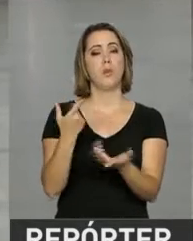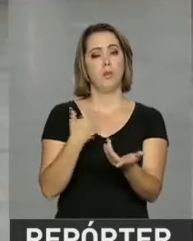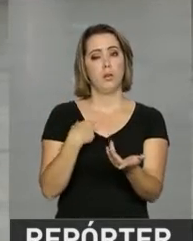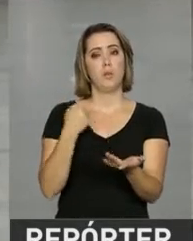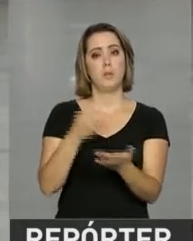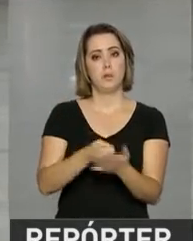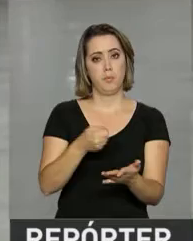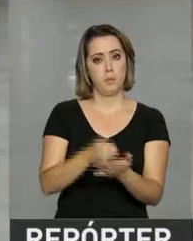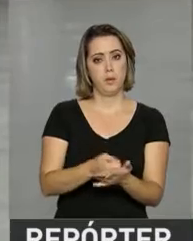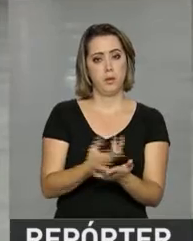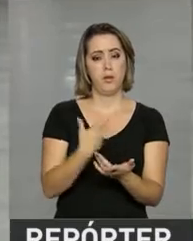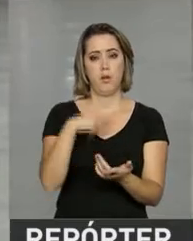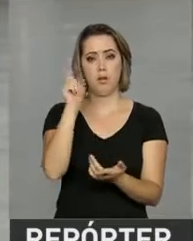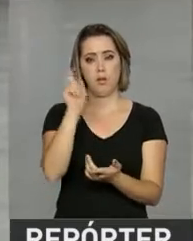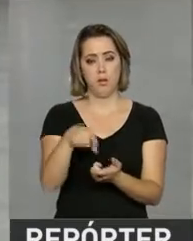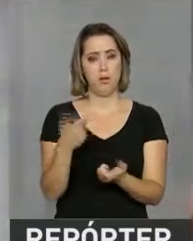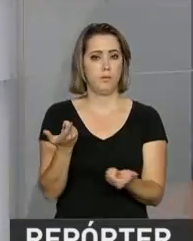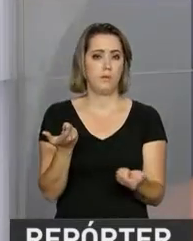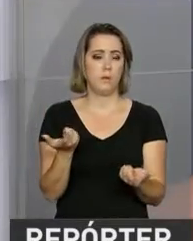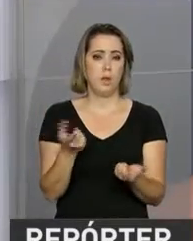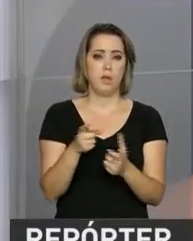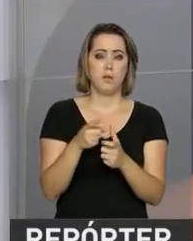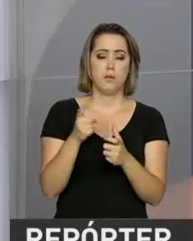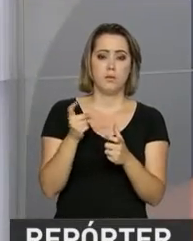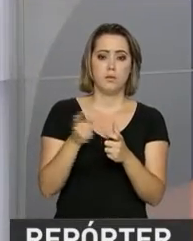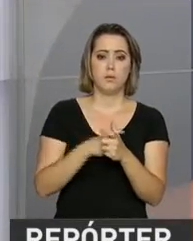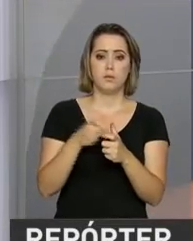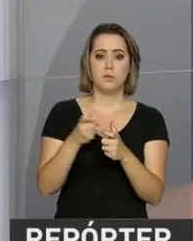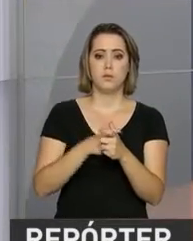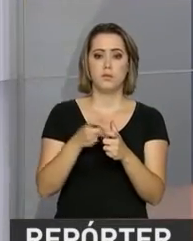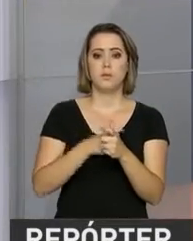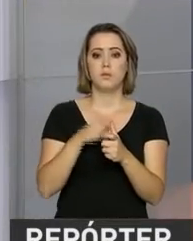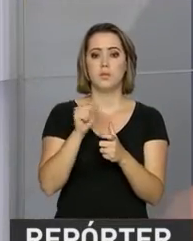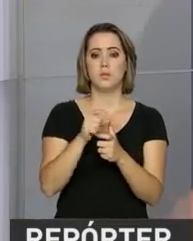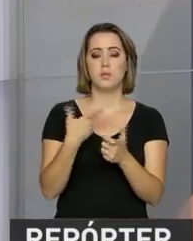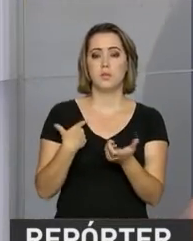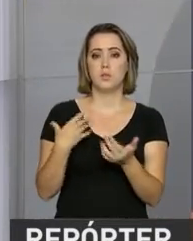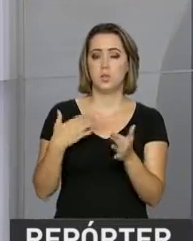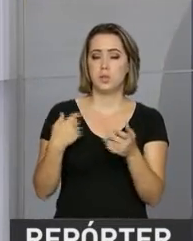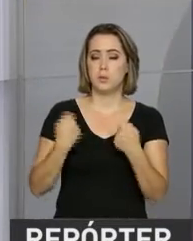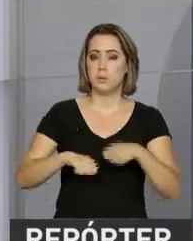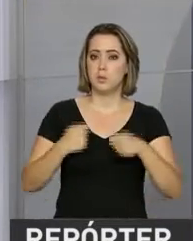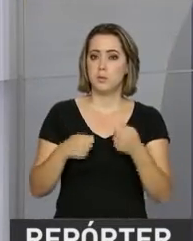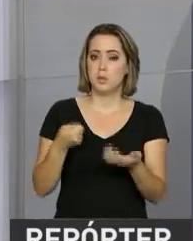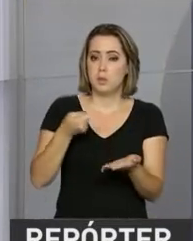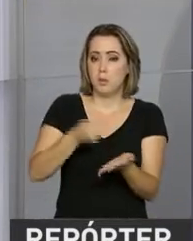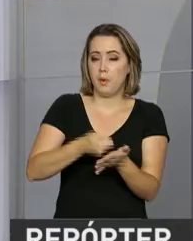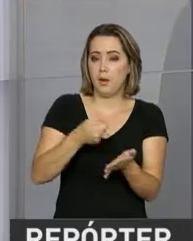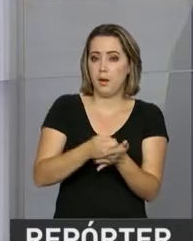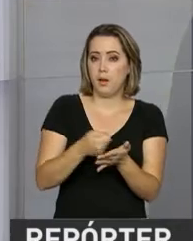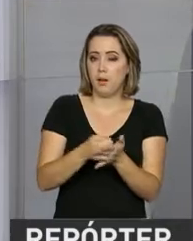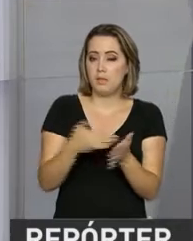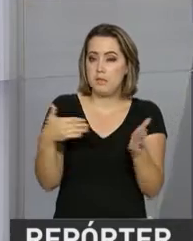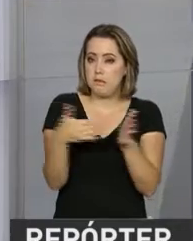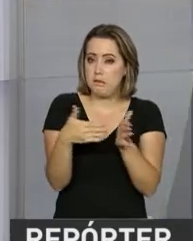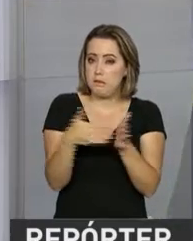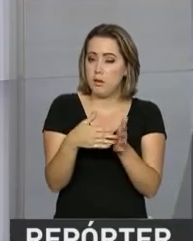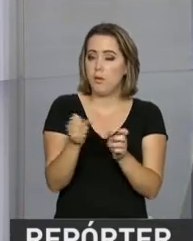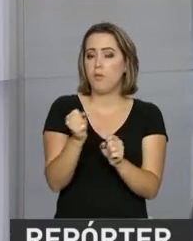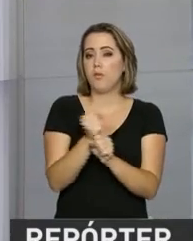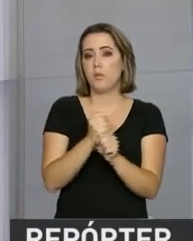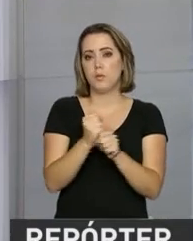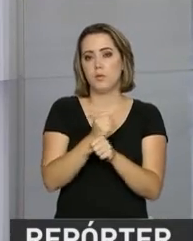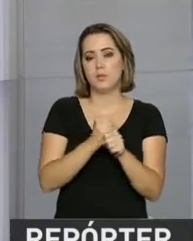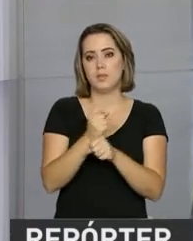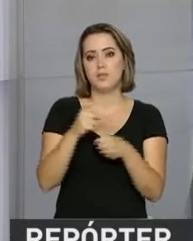a pagar, que é como são chamados, Roberto, aquelas despesas que ficam para o final do ano, até o último dia do ano, sem serem pagas.